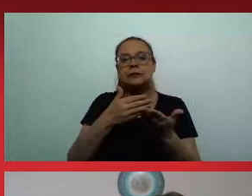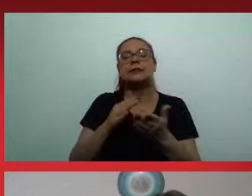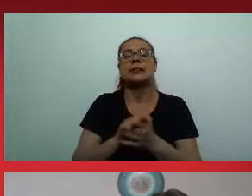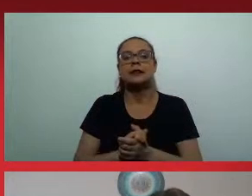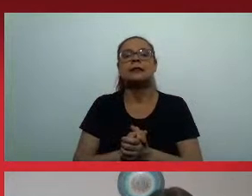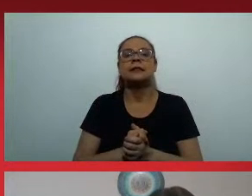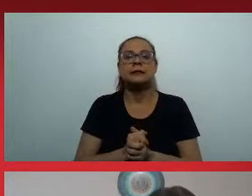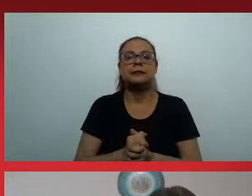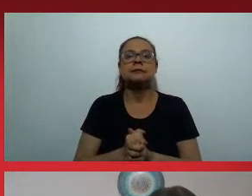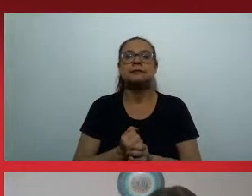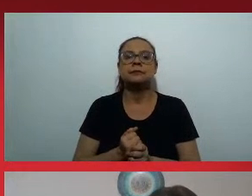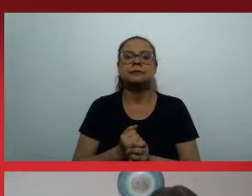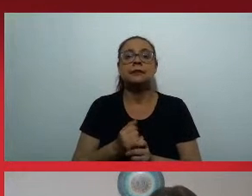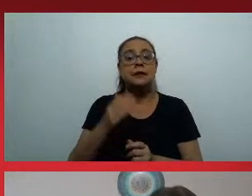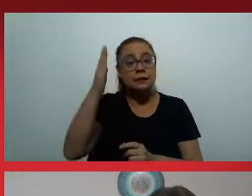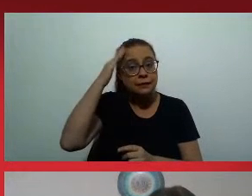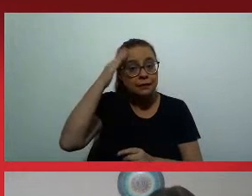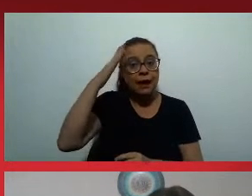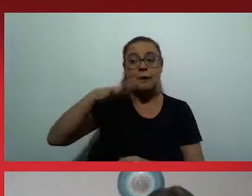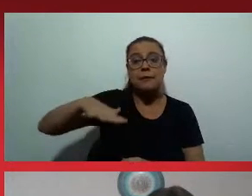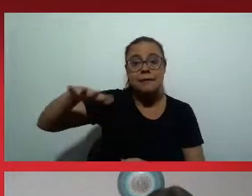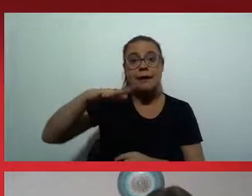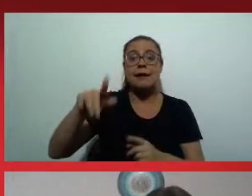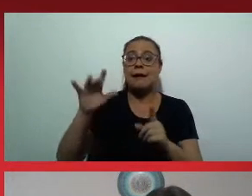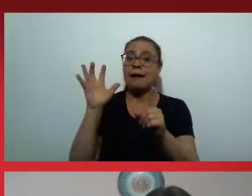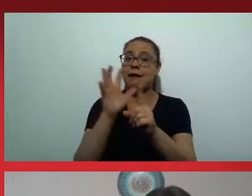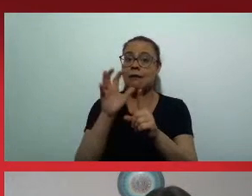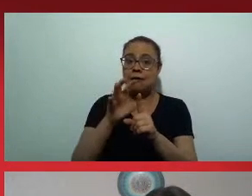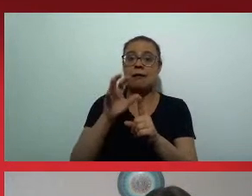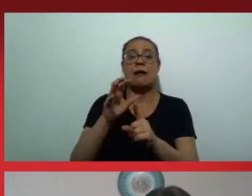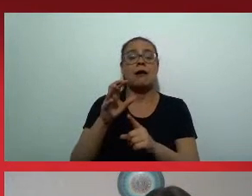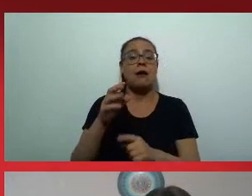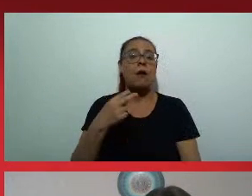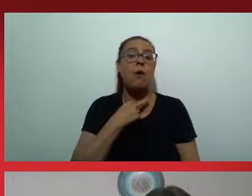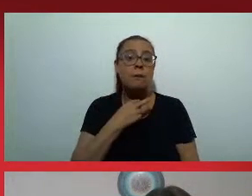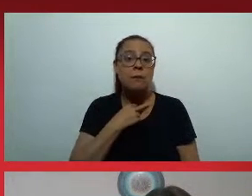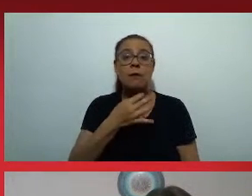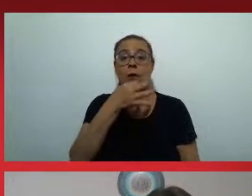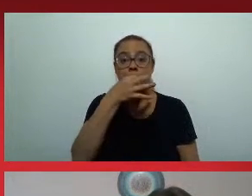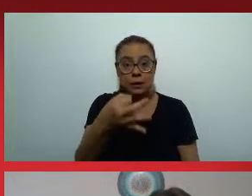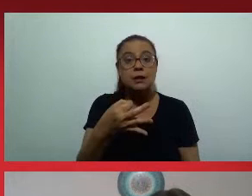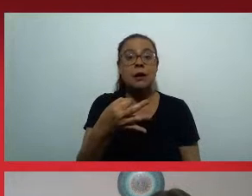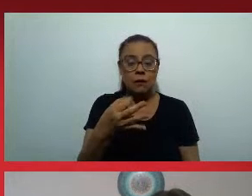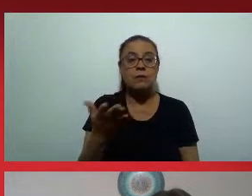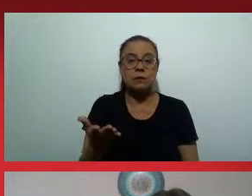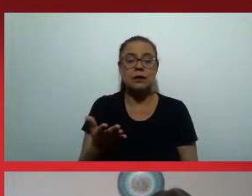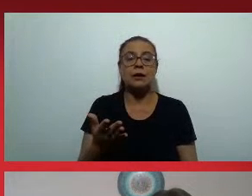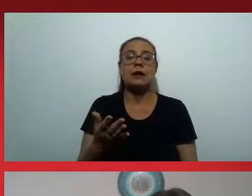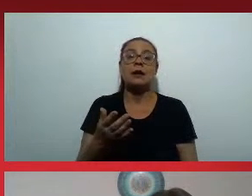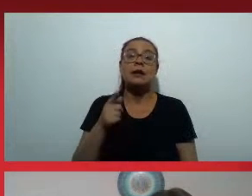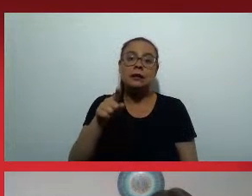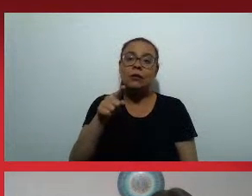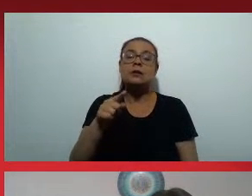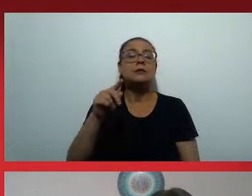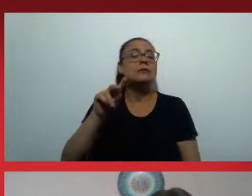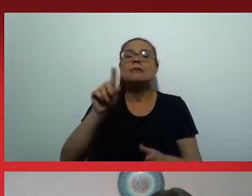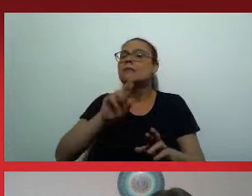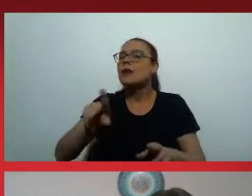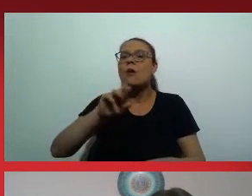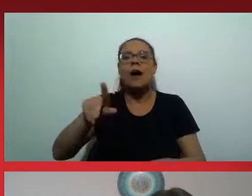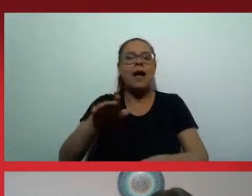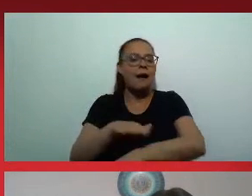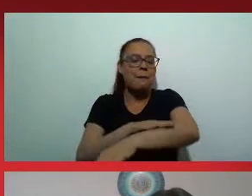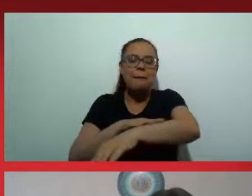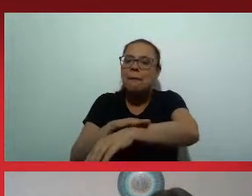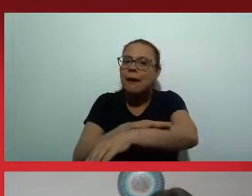lideranças e formadores de opinião que ocuparão posições de gestão nas empresas uma visão clara de que não é cor da pele de que não é